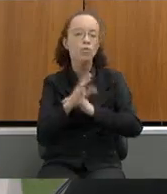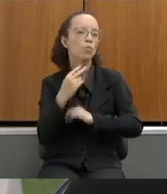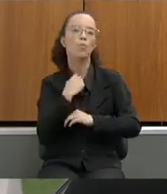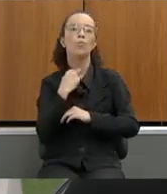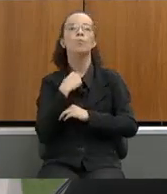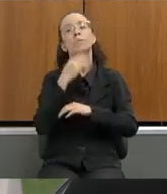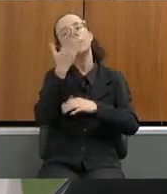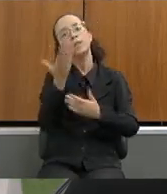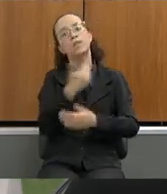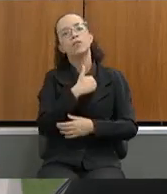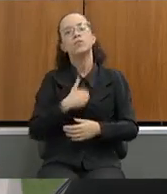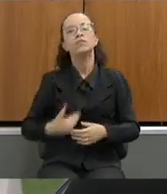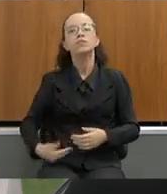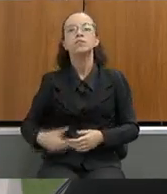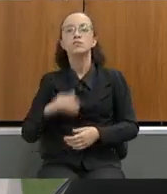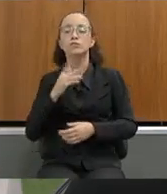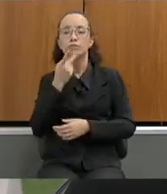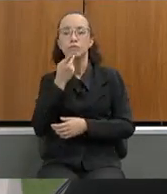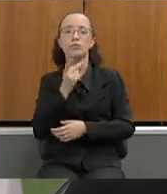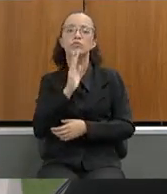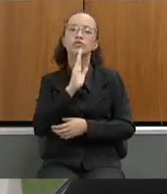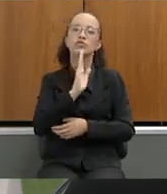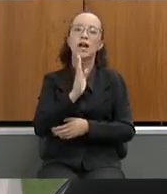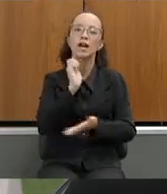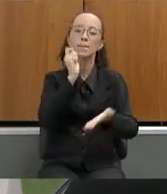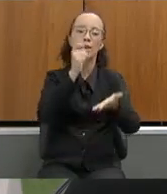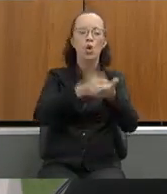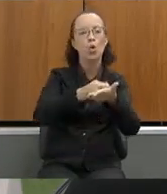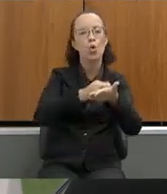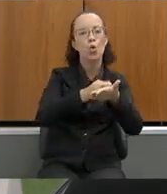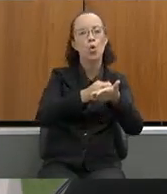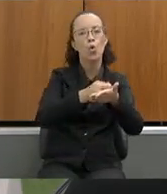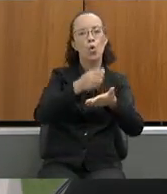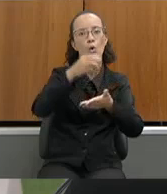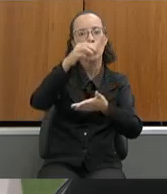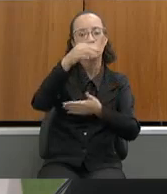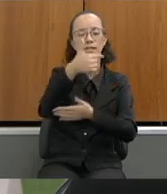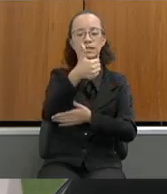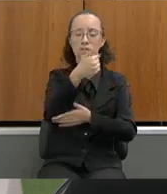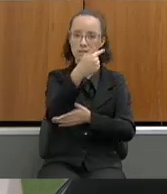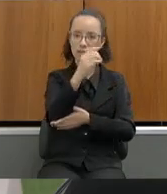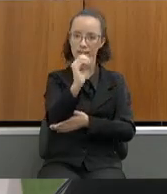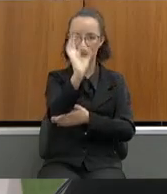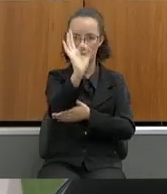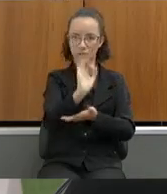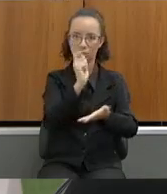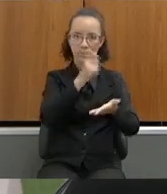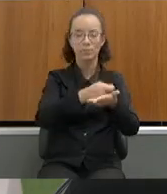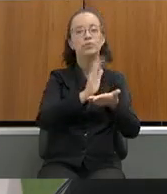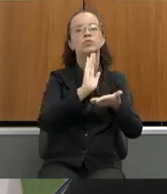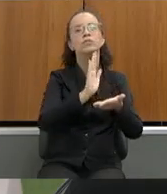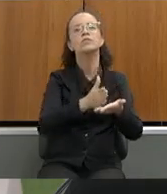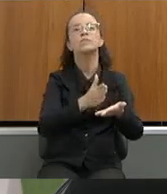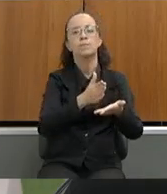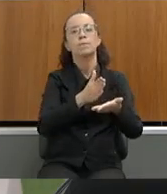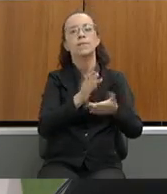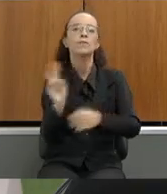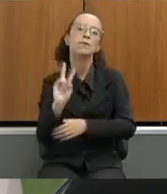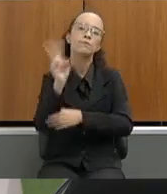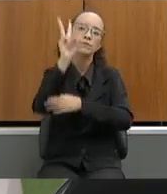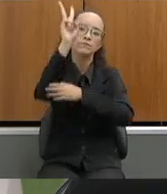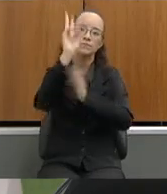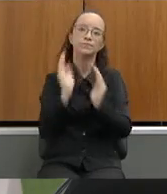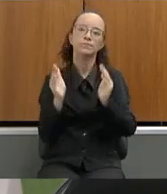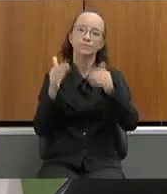fato do Estado informar que já fez o pagamento do mínimo 70% dos recursos para a valorização dos